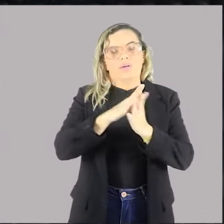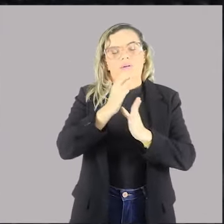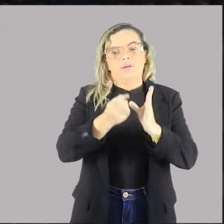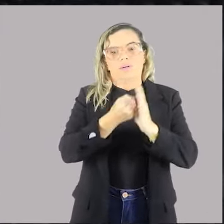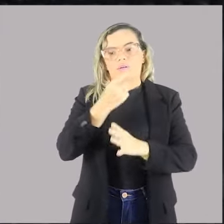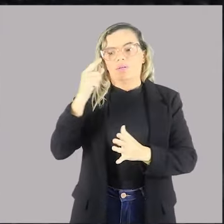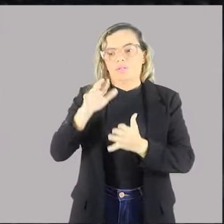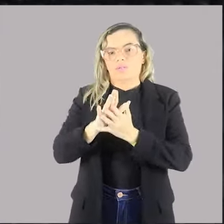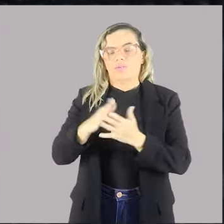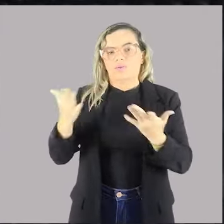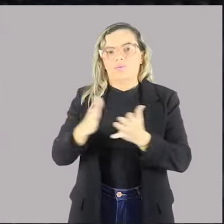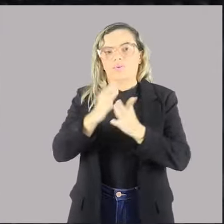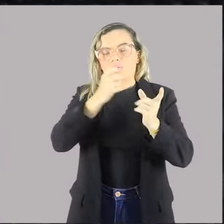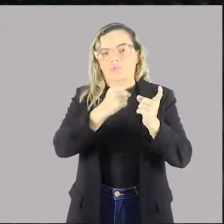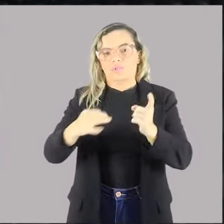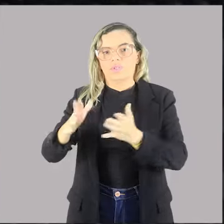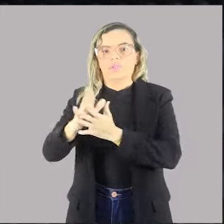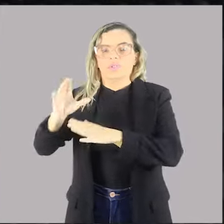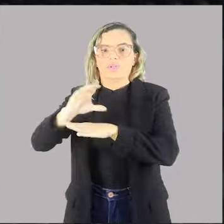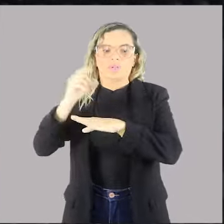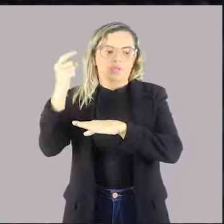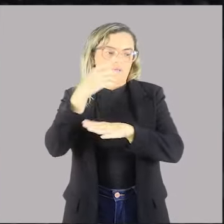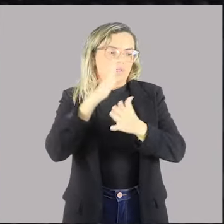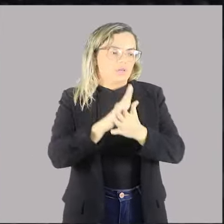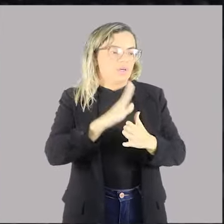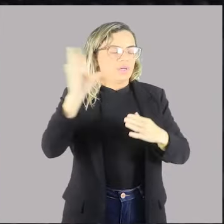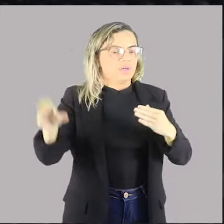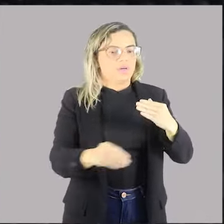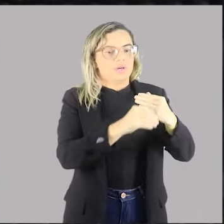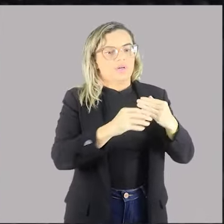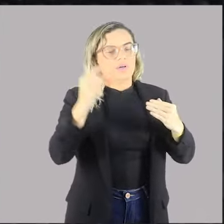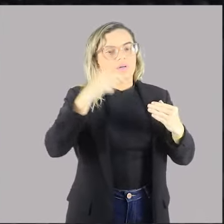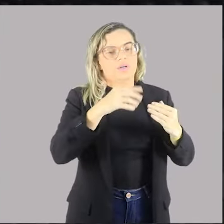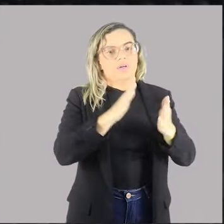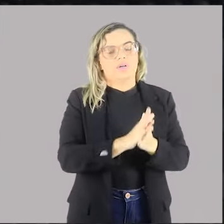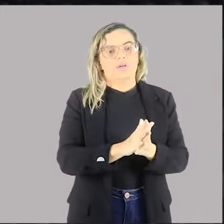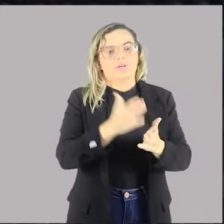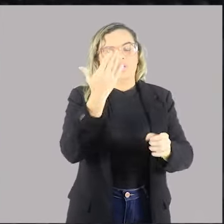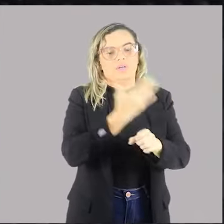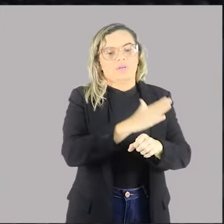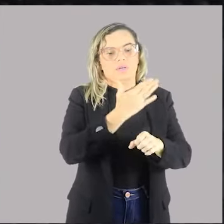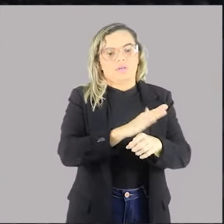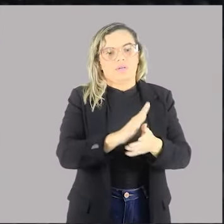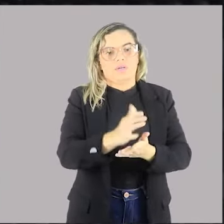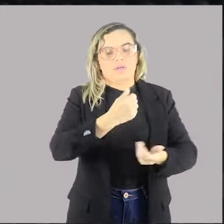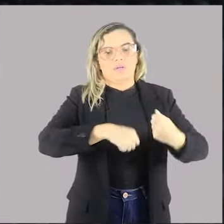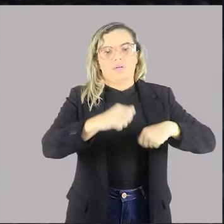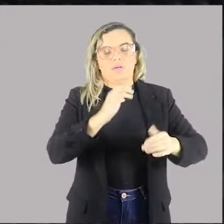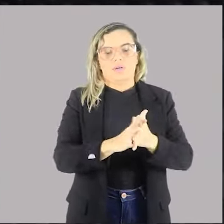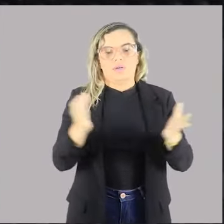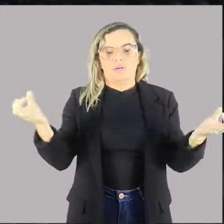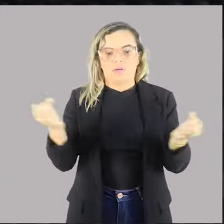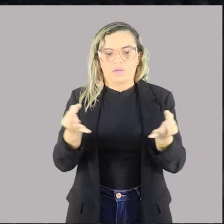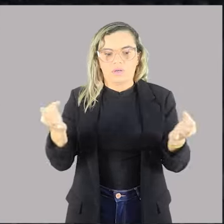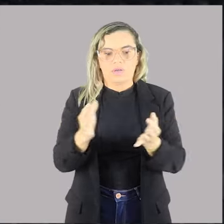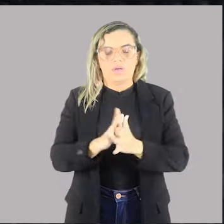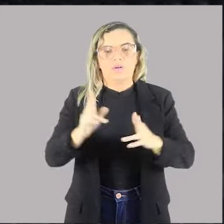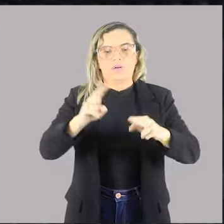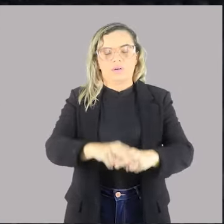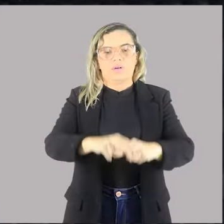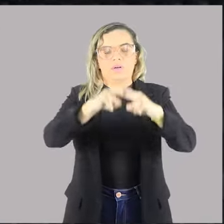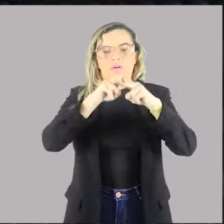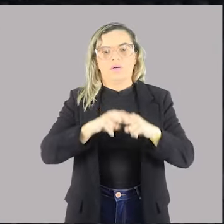foi descrito na lei e vai auxiliar na condução dos atos administrativos. Perfeito? Então, portanto, esse poder